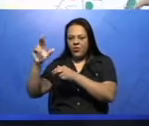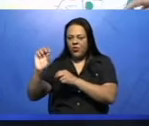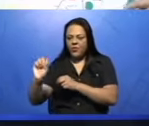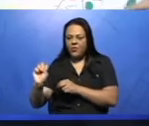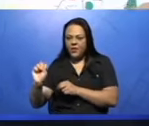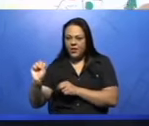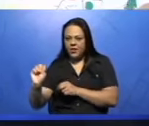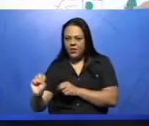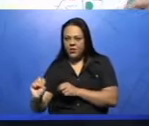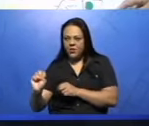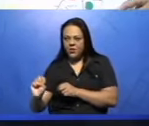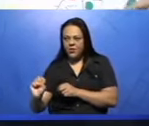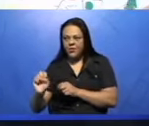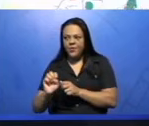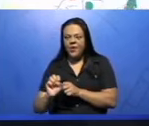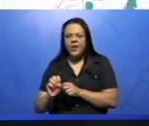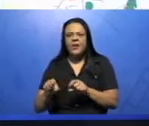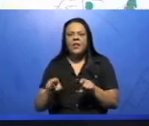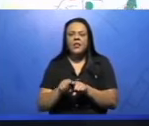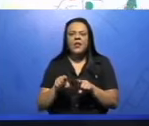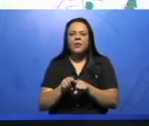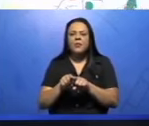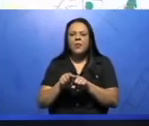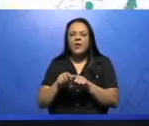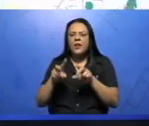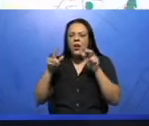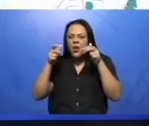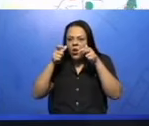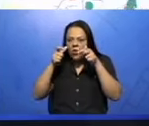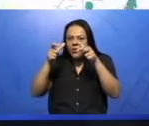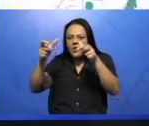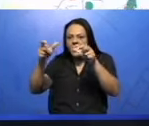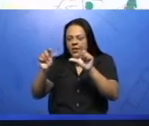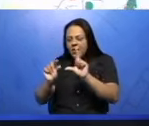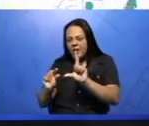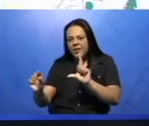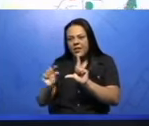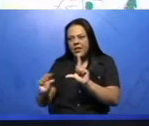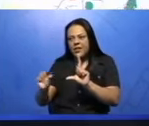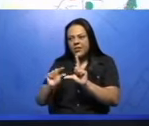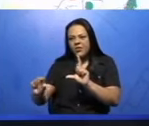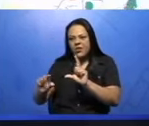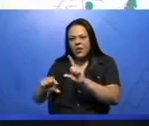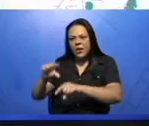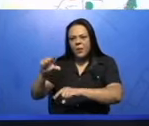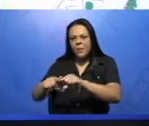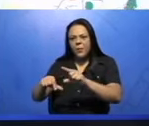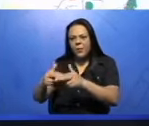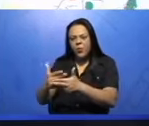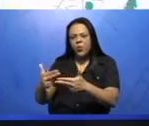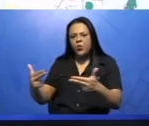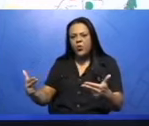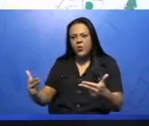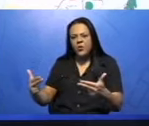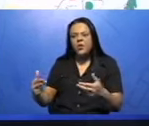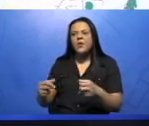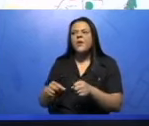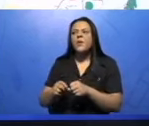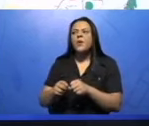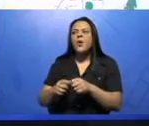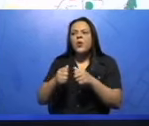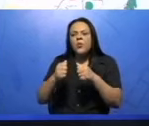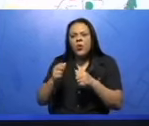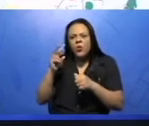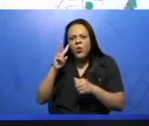E assim, a gente pode observar também aí na legenda as demais produções. Vocês podem, inclusive, observar esse